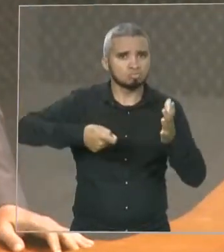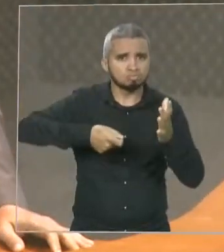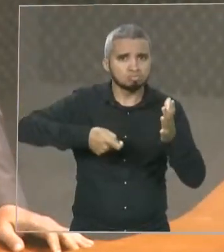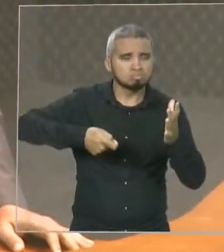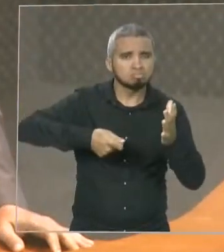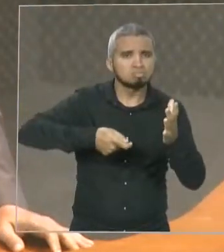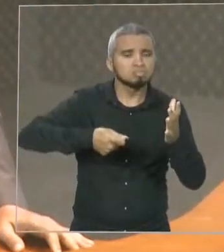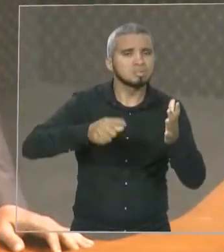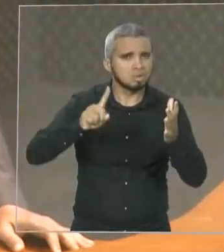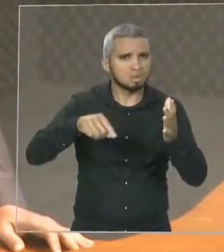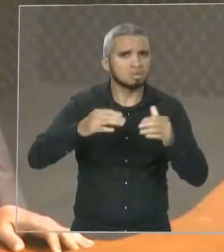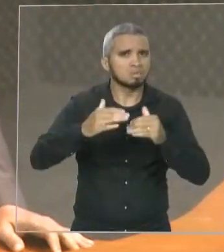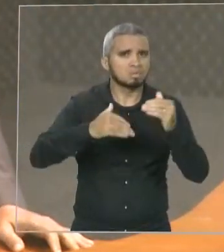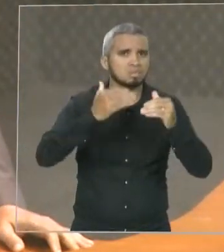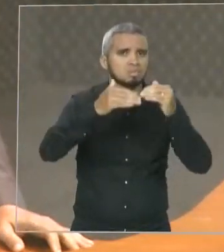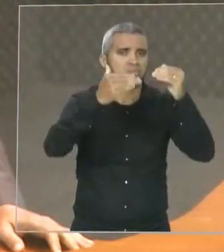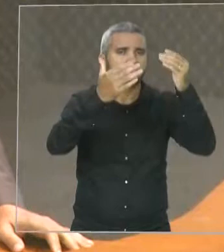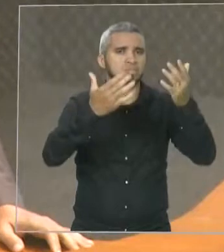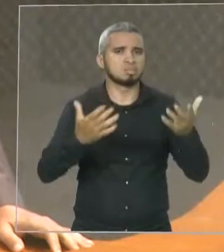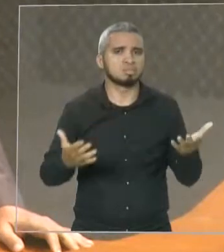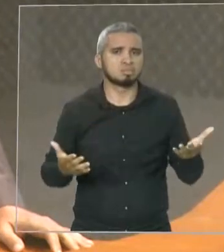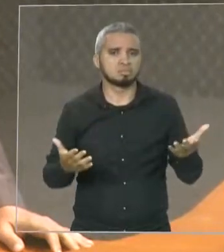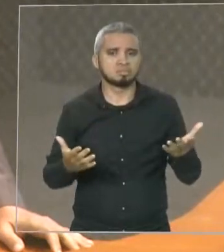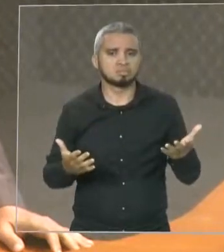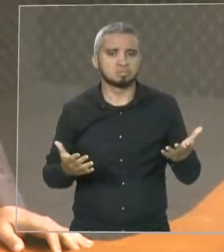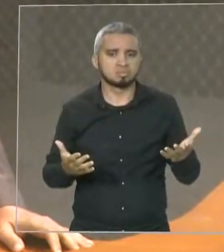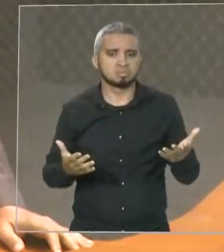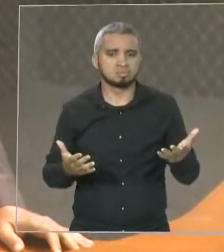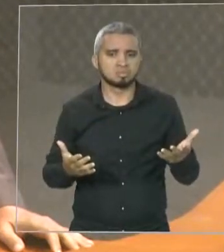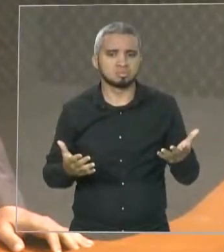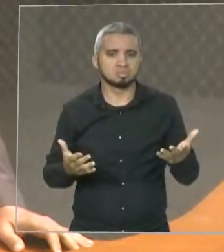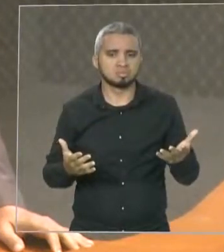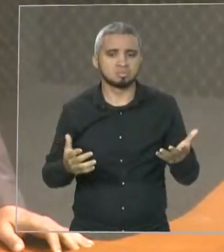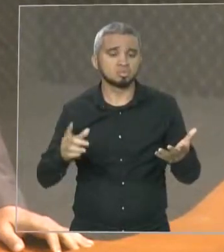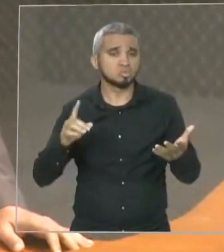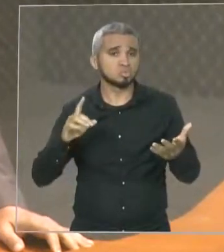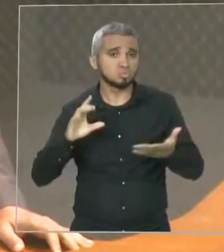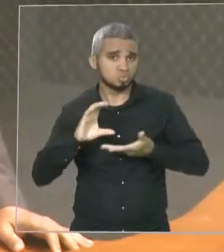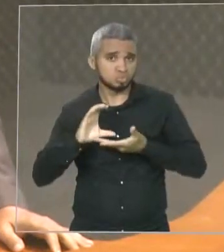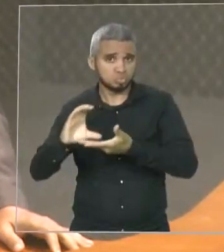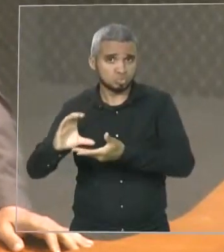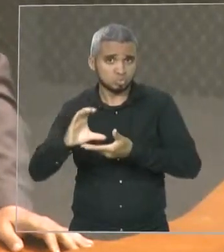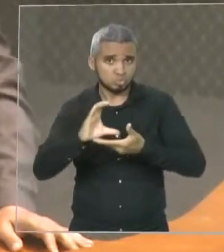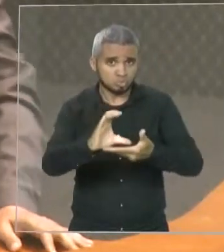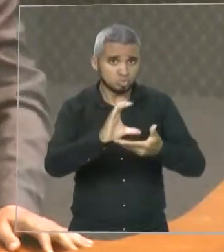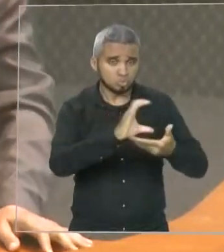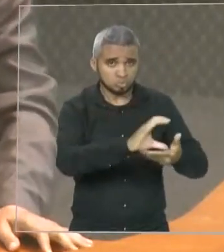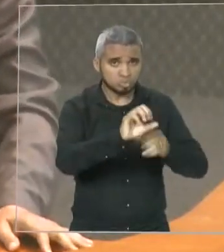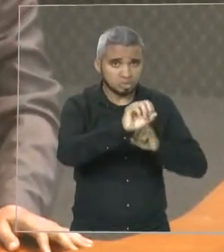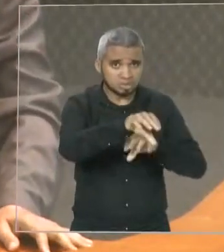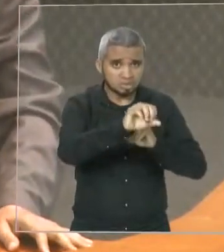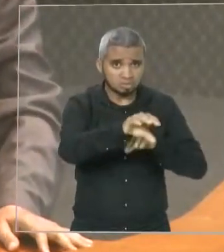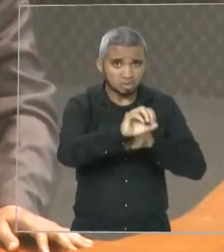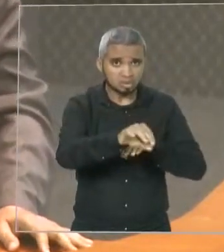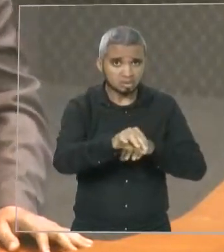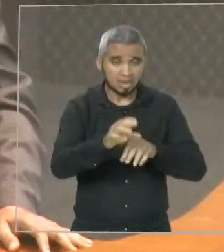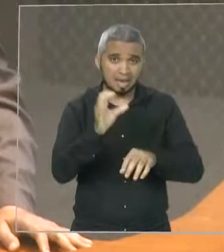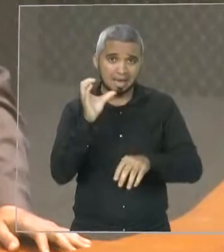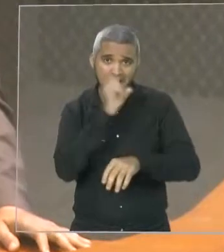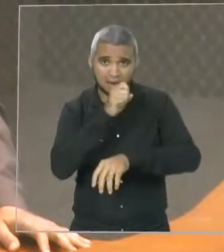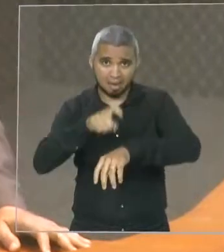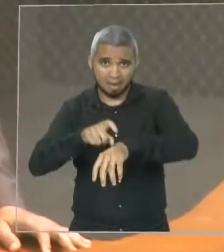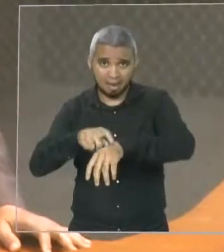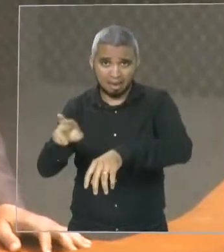educação pública melhore qualquer investimento em educação pública, qualquer um, os resultados acontecem a